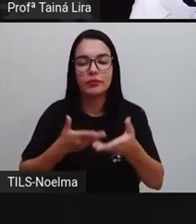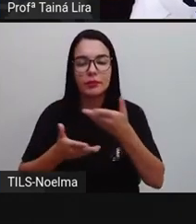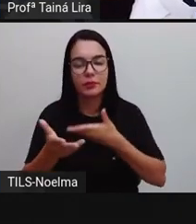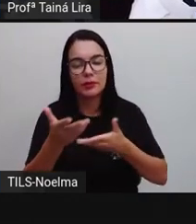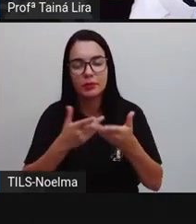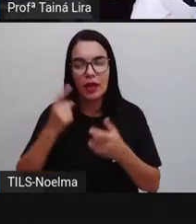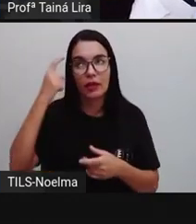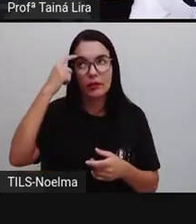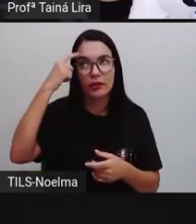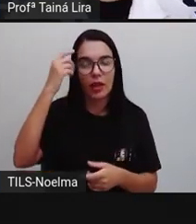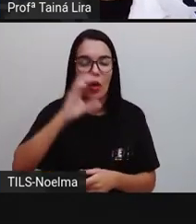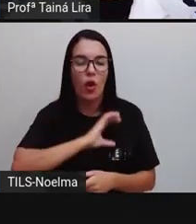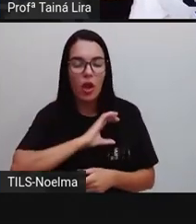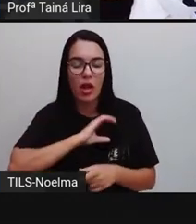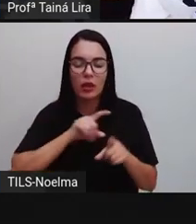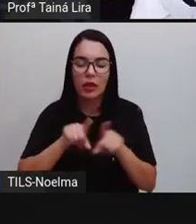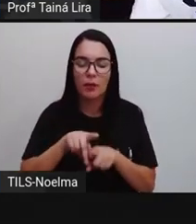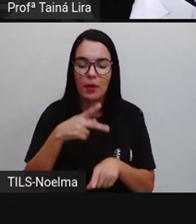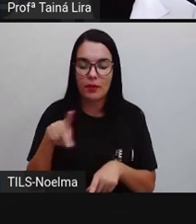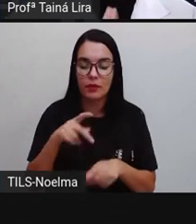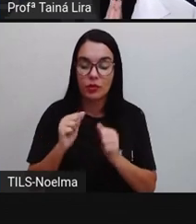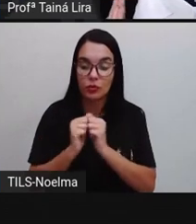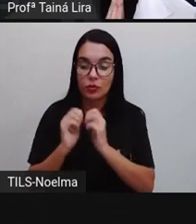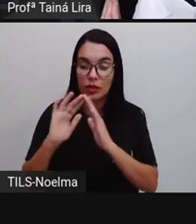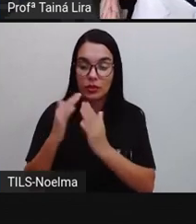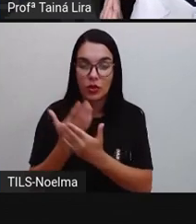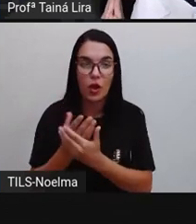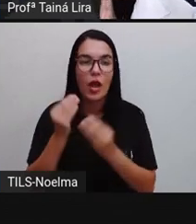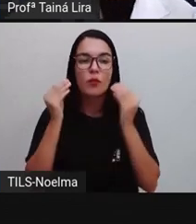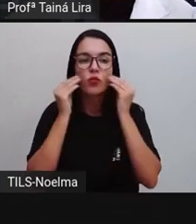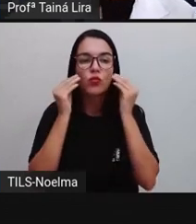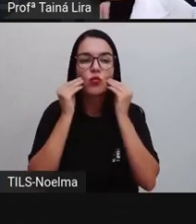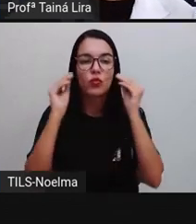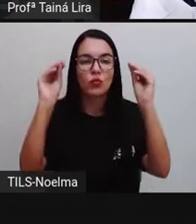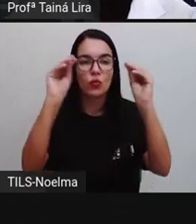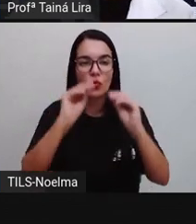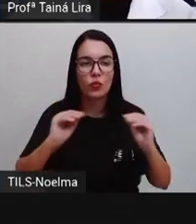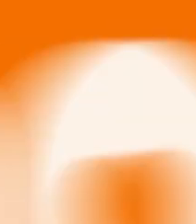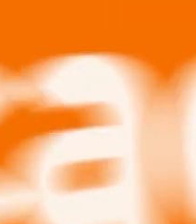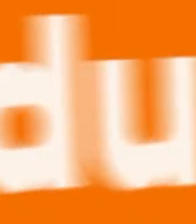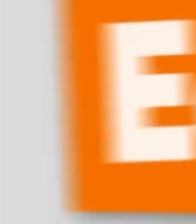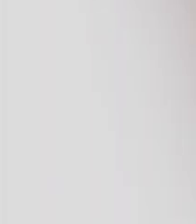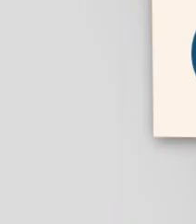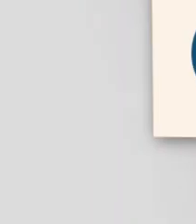colegas e com seu professor na escola, tá bom? Beijo, segundo ano. Tchau, tchau. Tchau.